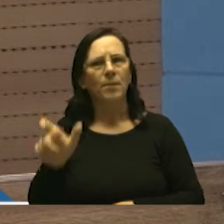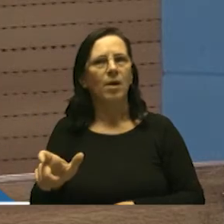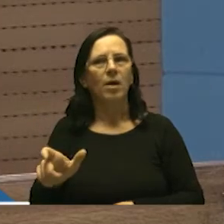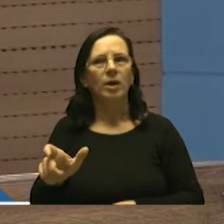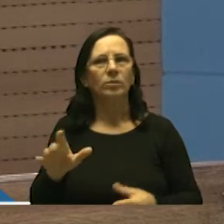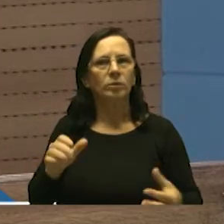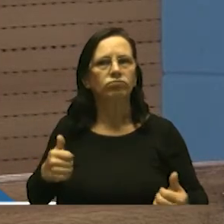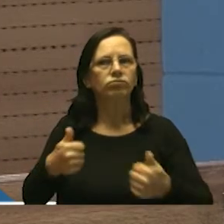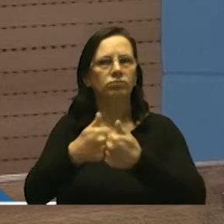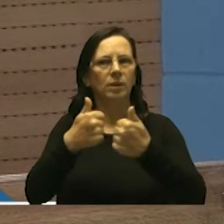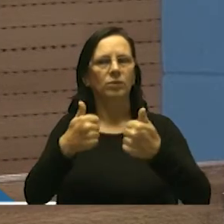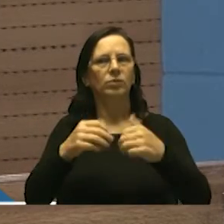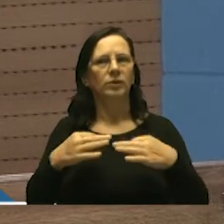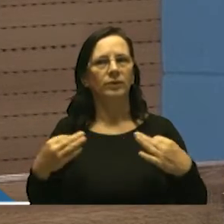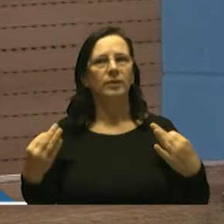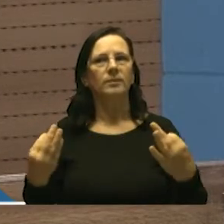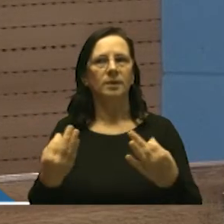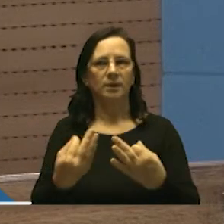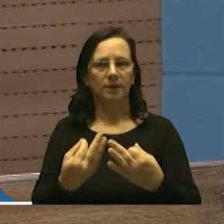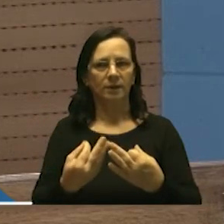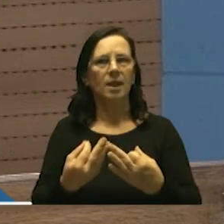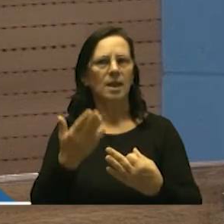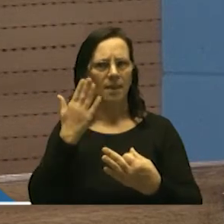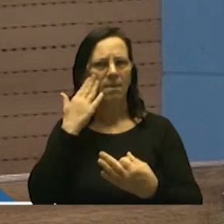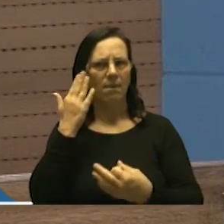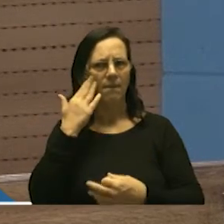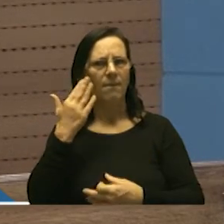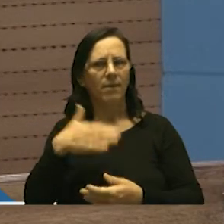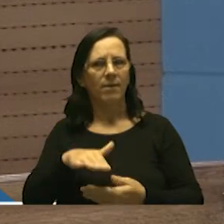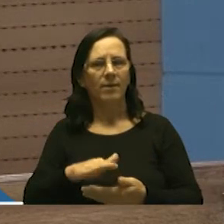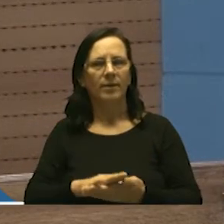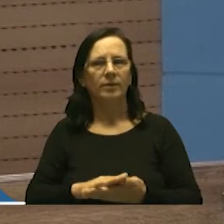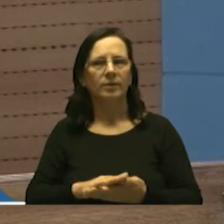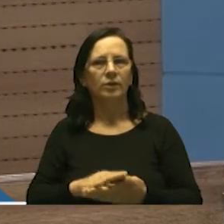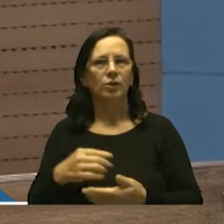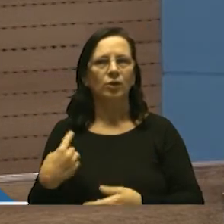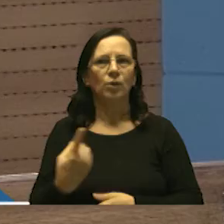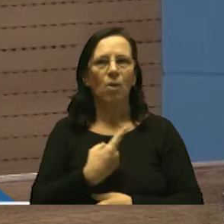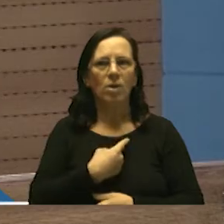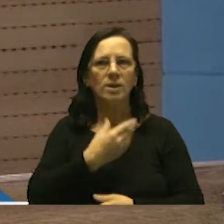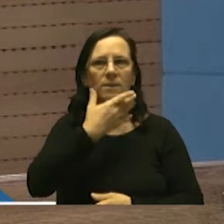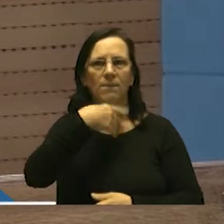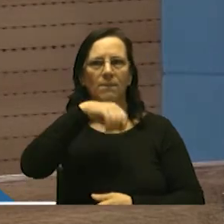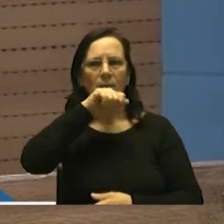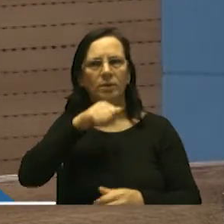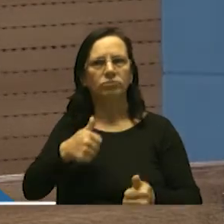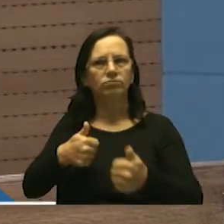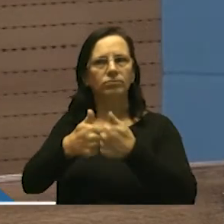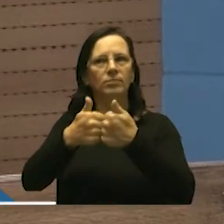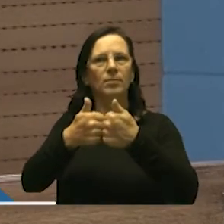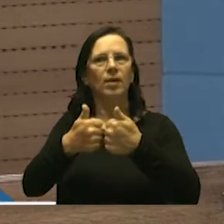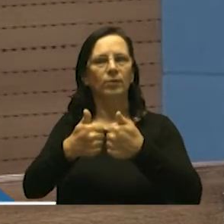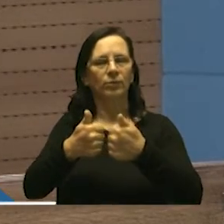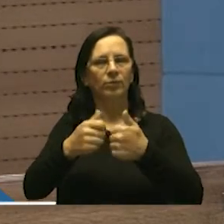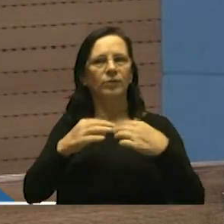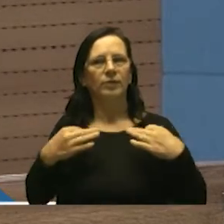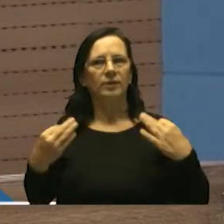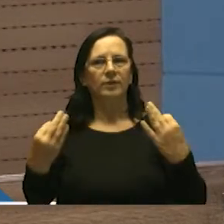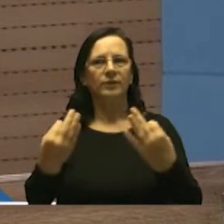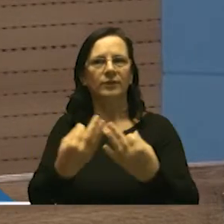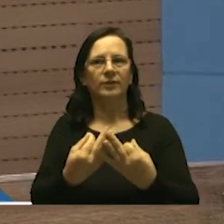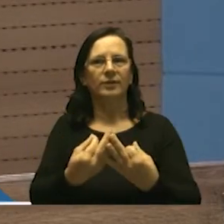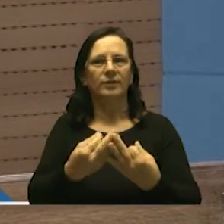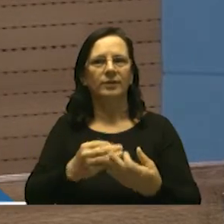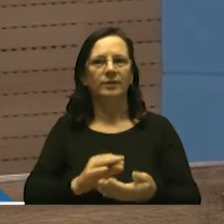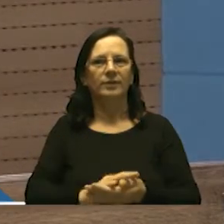próxima da família vereador Marcinho você sabia que nós pais estamos mais próximos da nossa família devido a